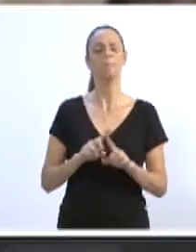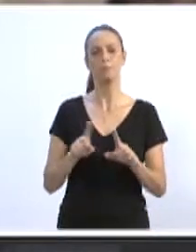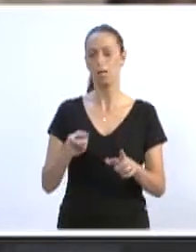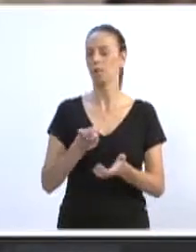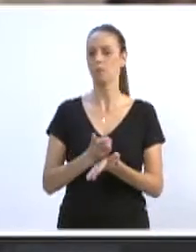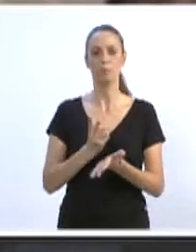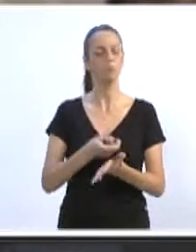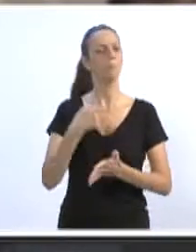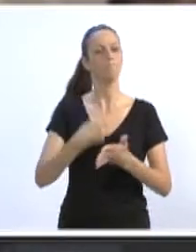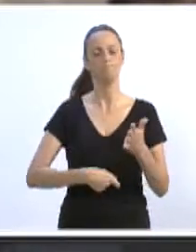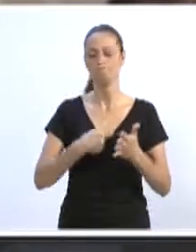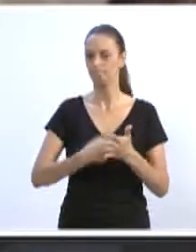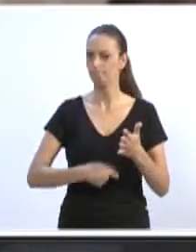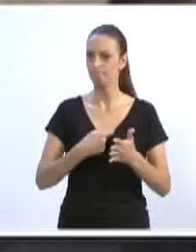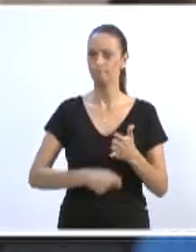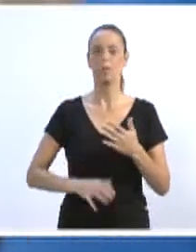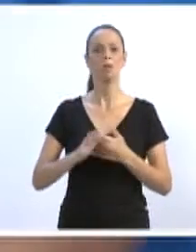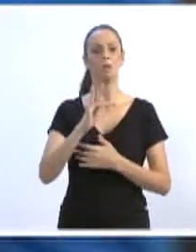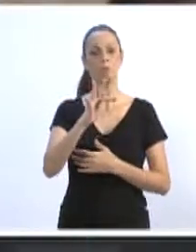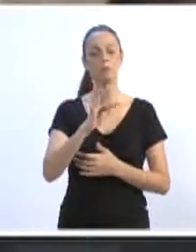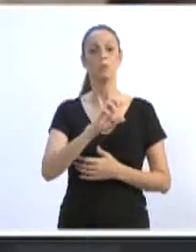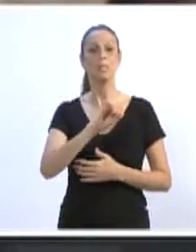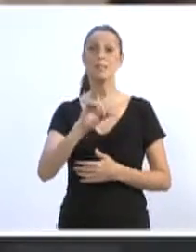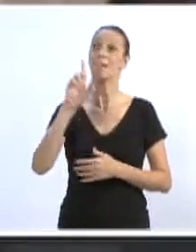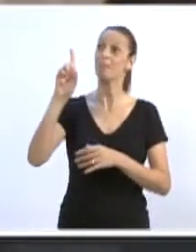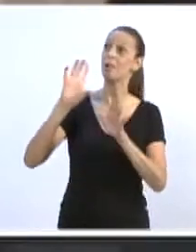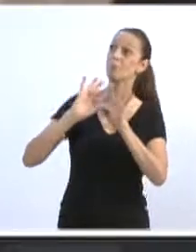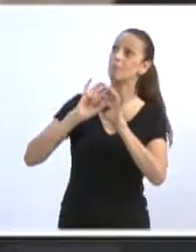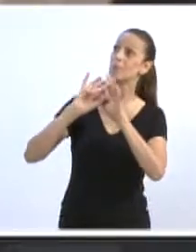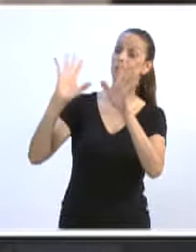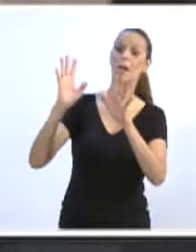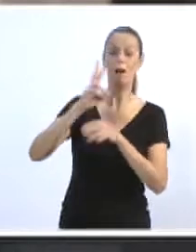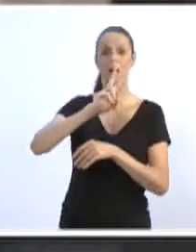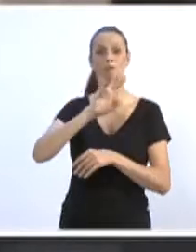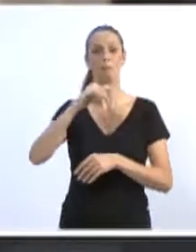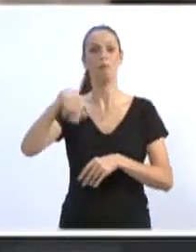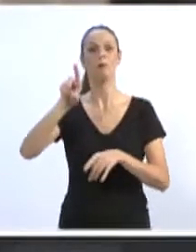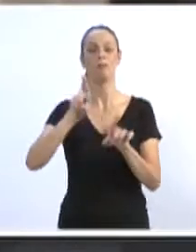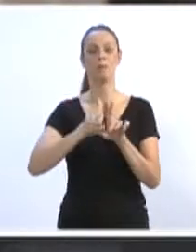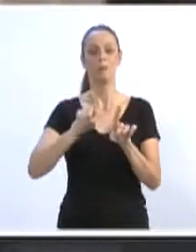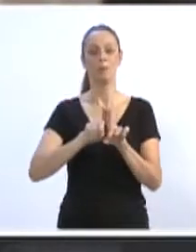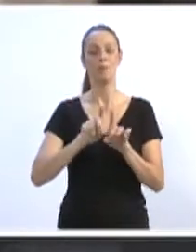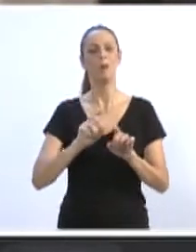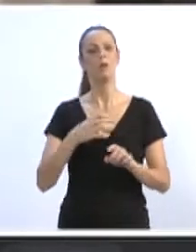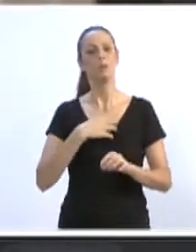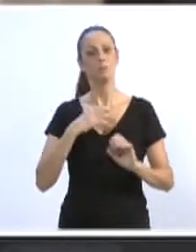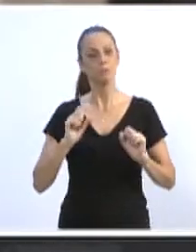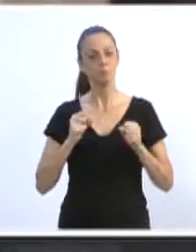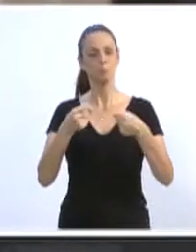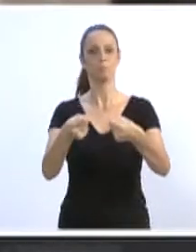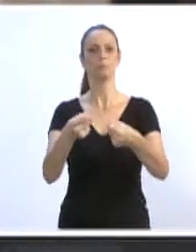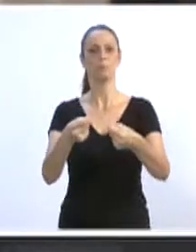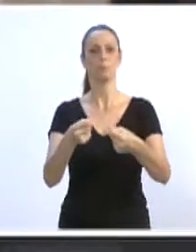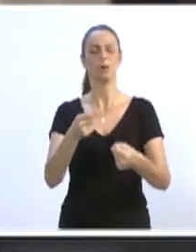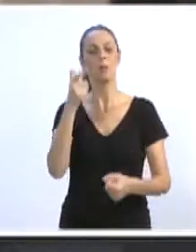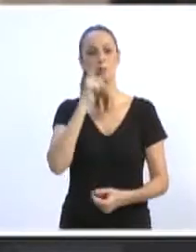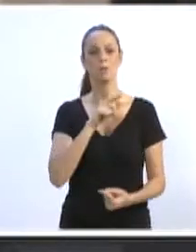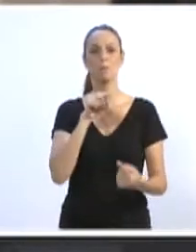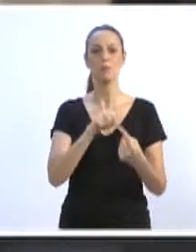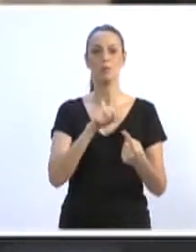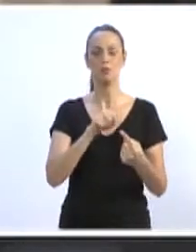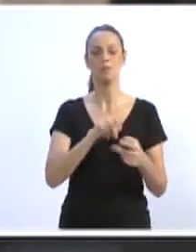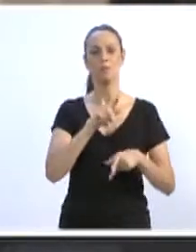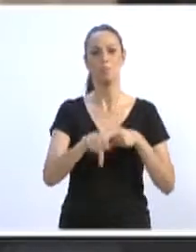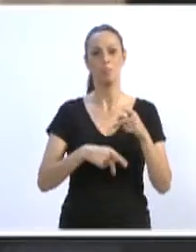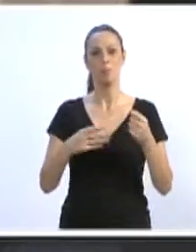continue essa luta, uma próxima, se Deus quiser, estarei presente, para tentar fortalecer e trazer os objetivos da nossa população, que é mais